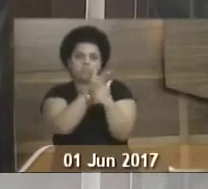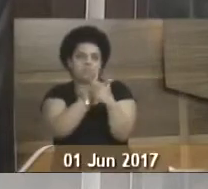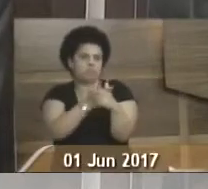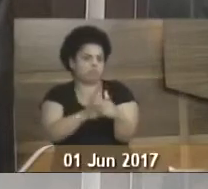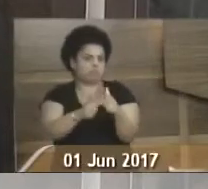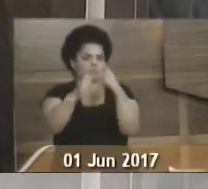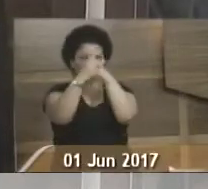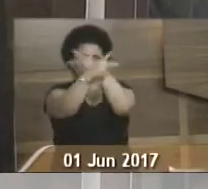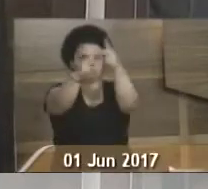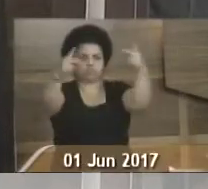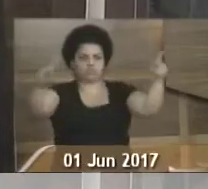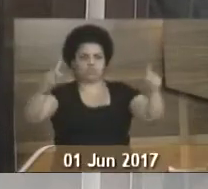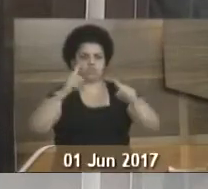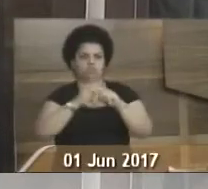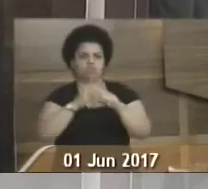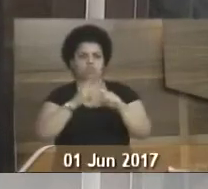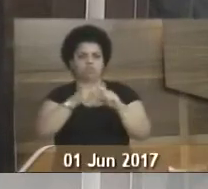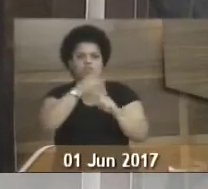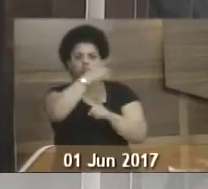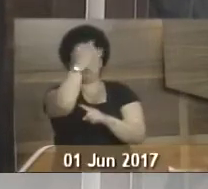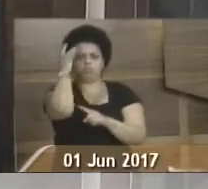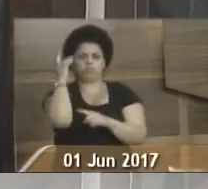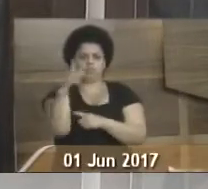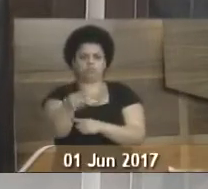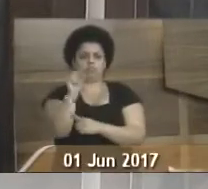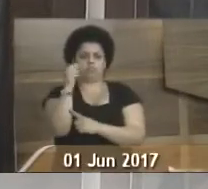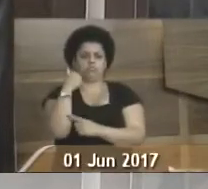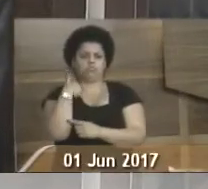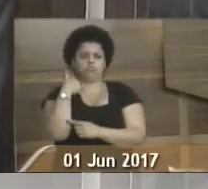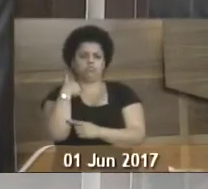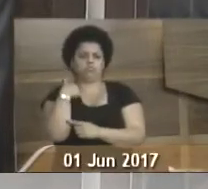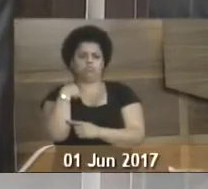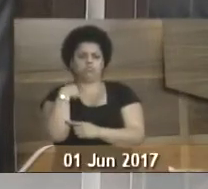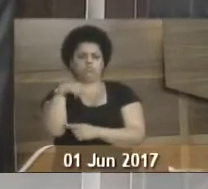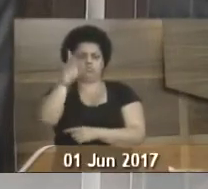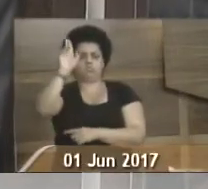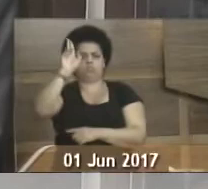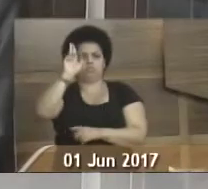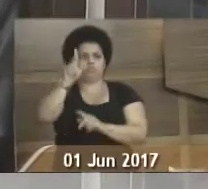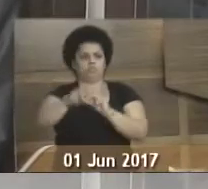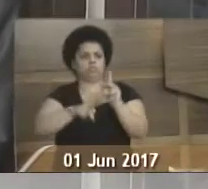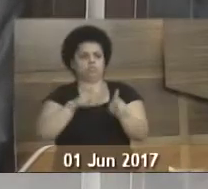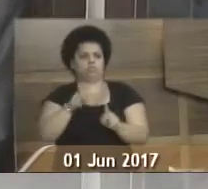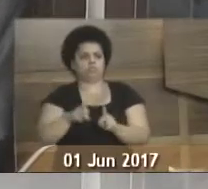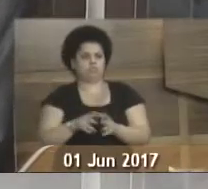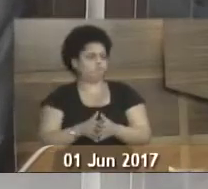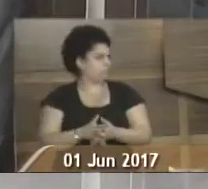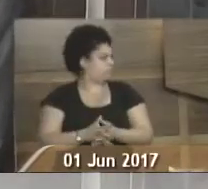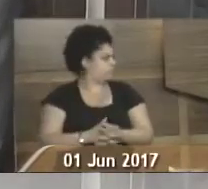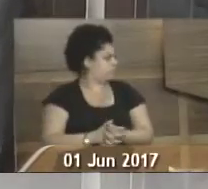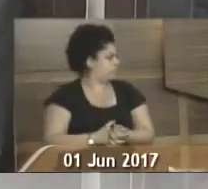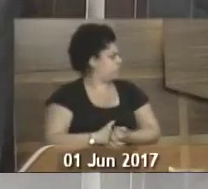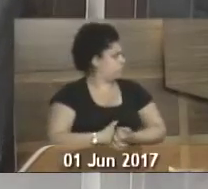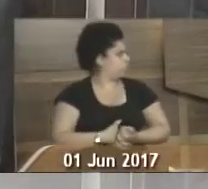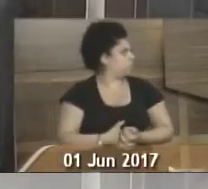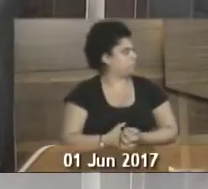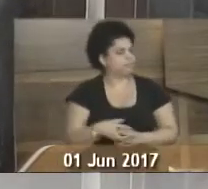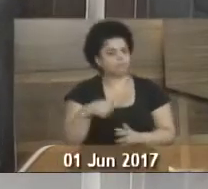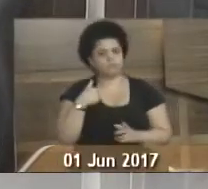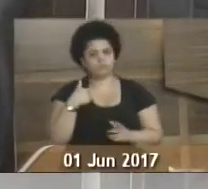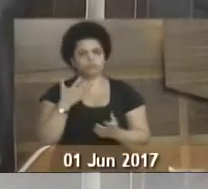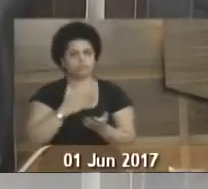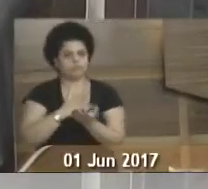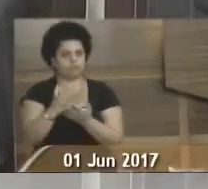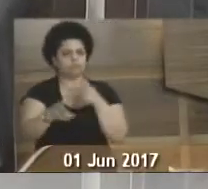explodam, porque o povo me colocou aqui para representar a população. Então, eu quero, vou começar aqui, senhor